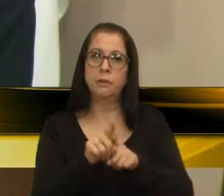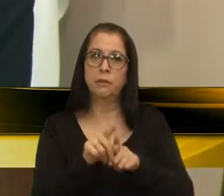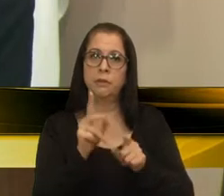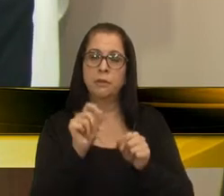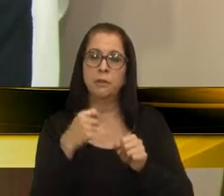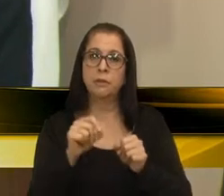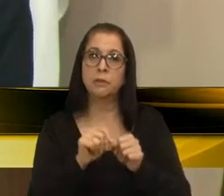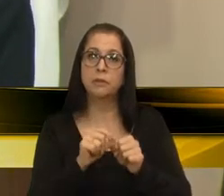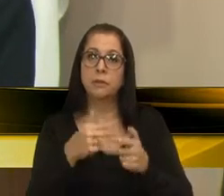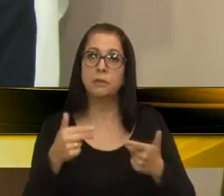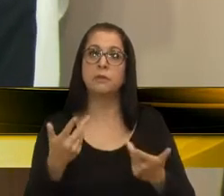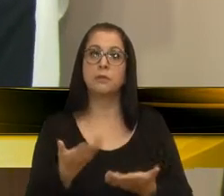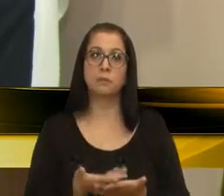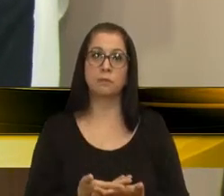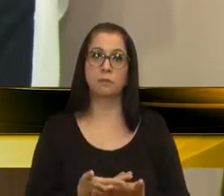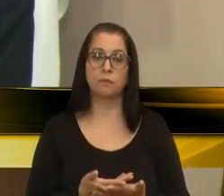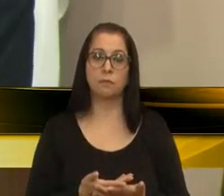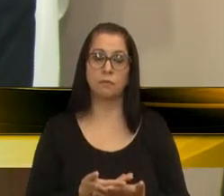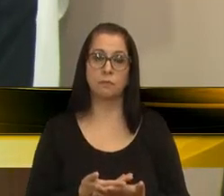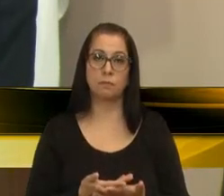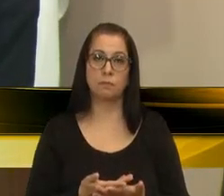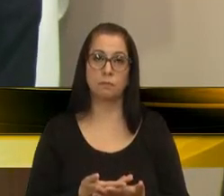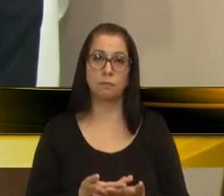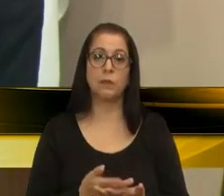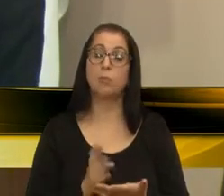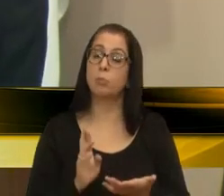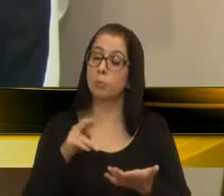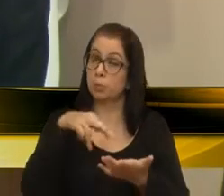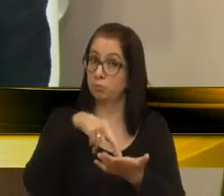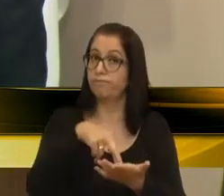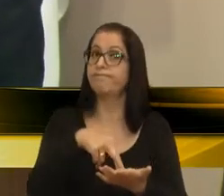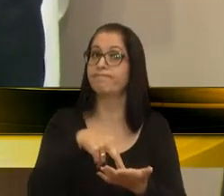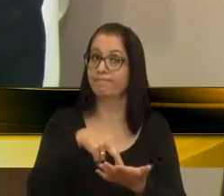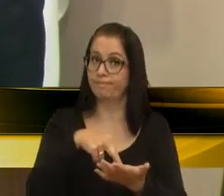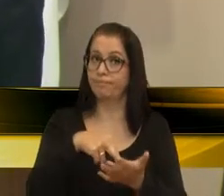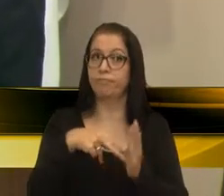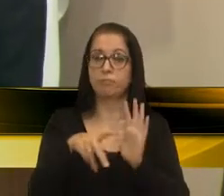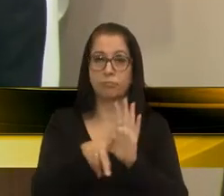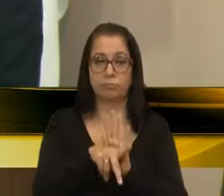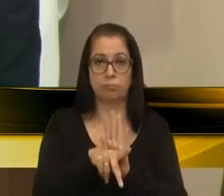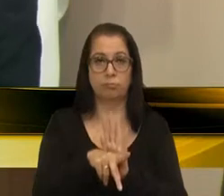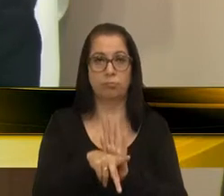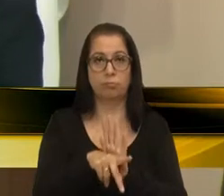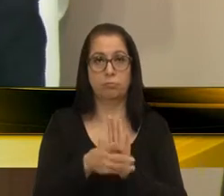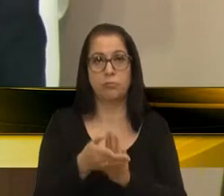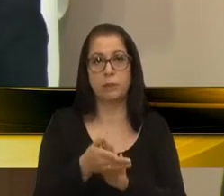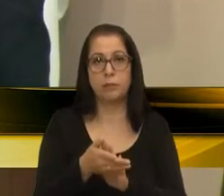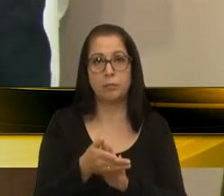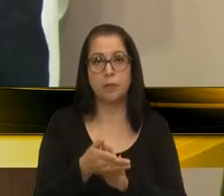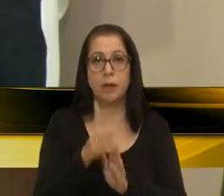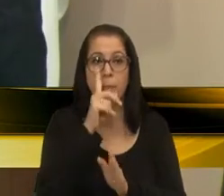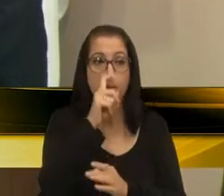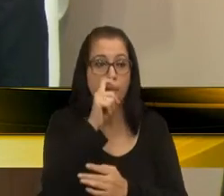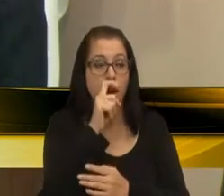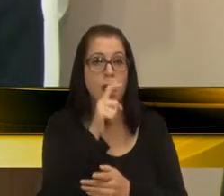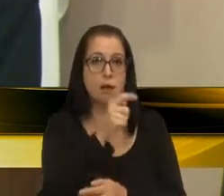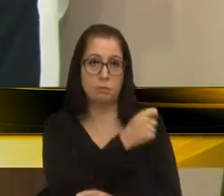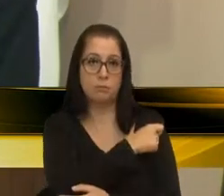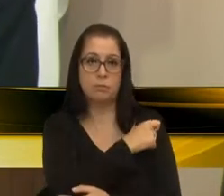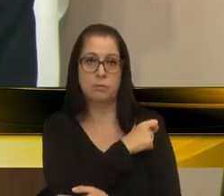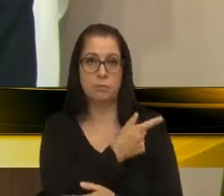faça algo, porque, realmente, a própria, os pais, os alunos,